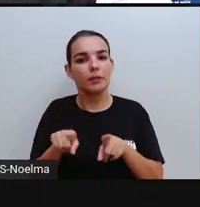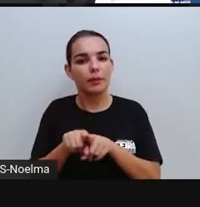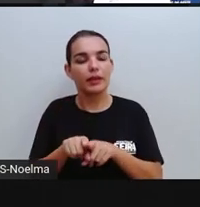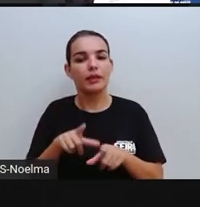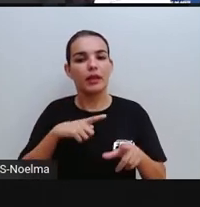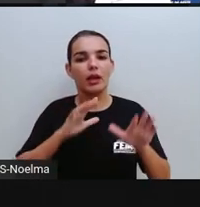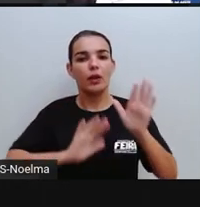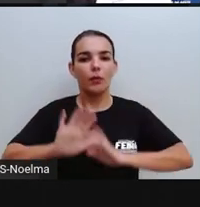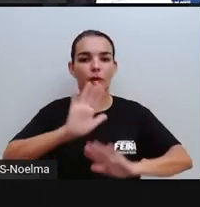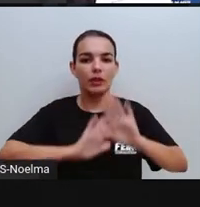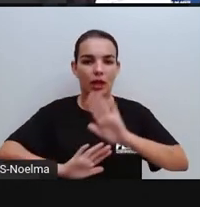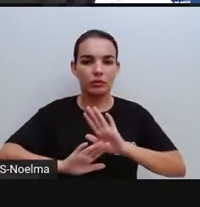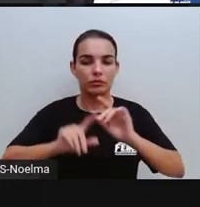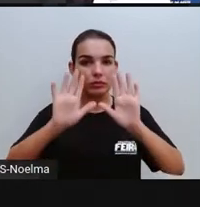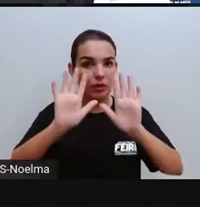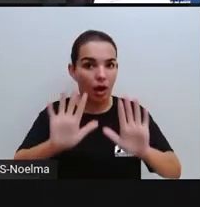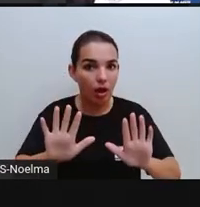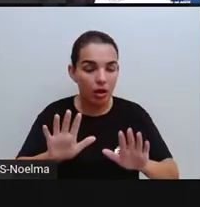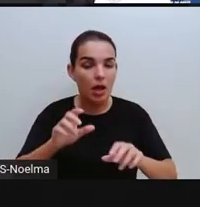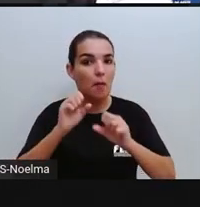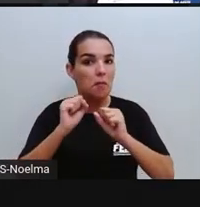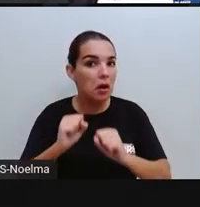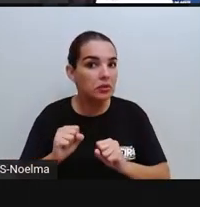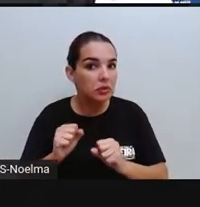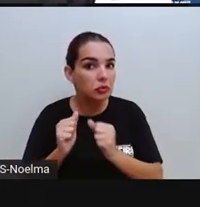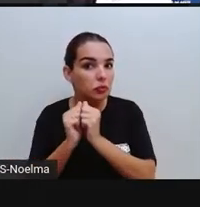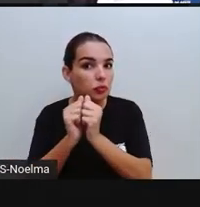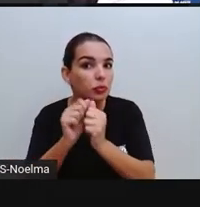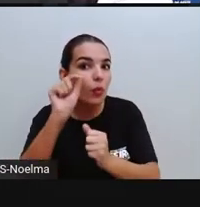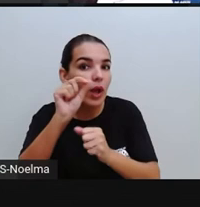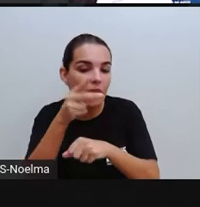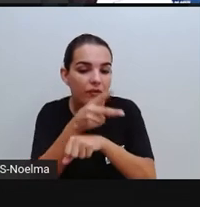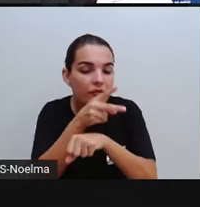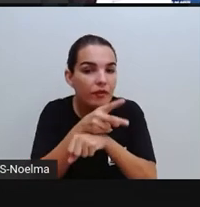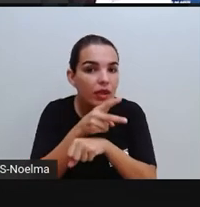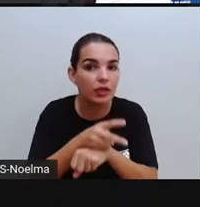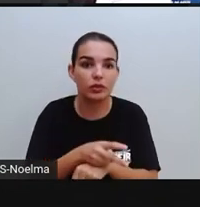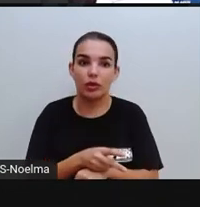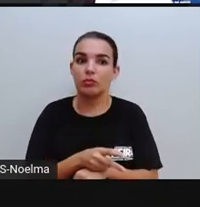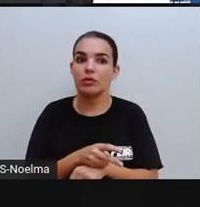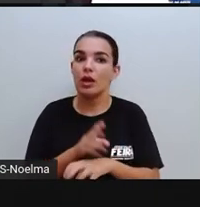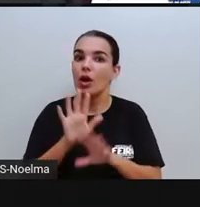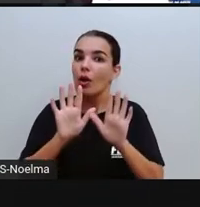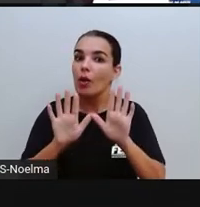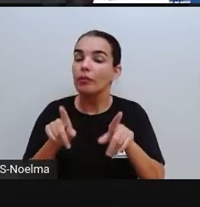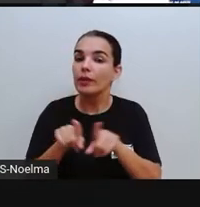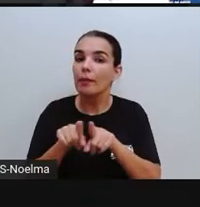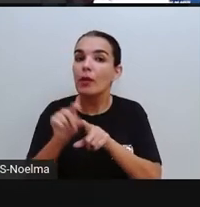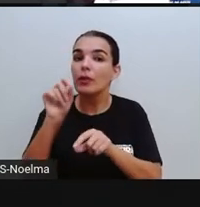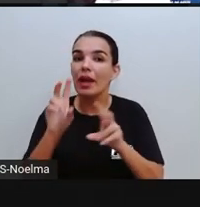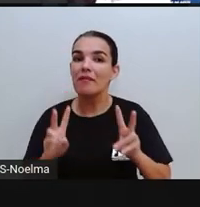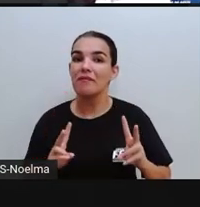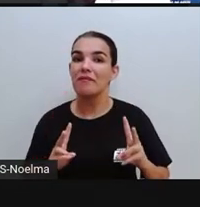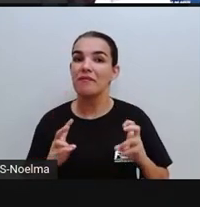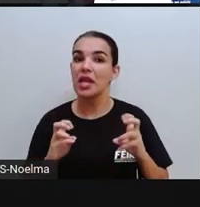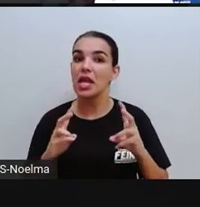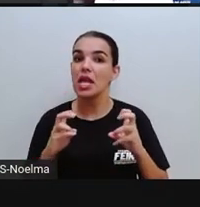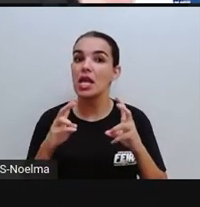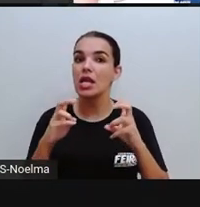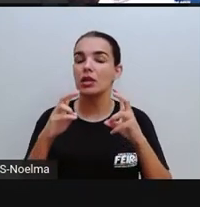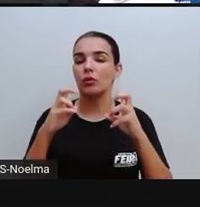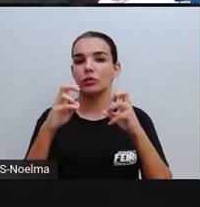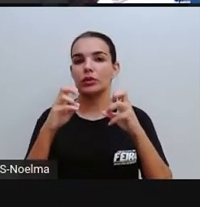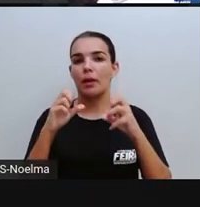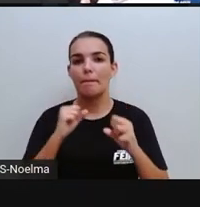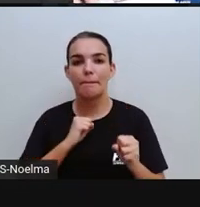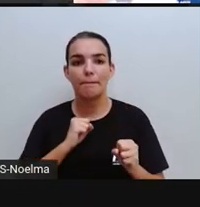podem vir acompanhadas de vírus. Para quem ainda não sabe, os vírus são programas, né, esse vírus